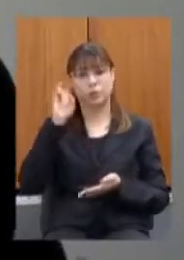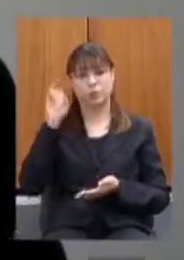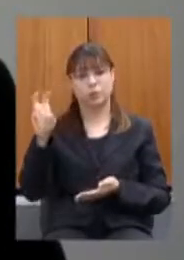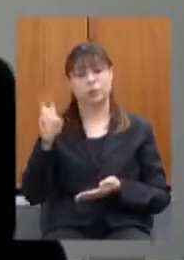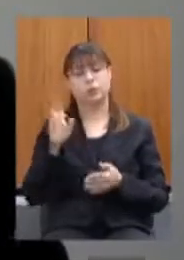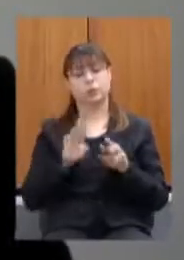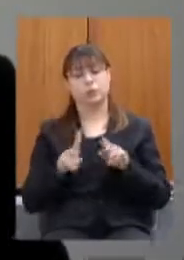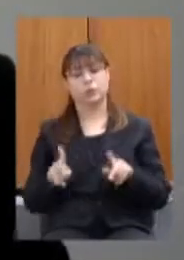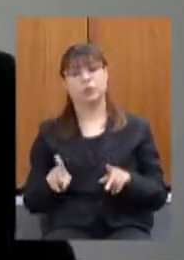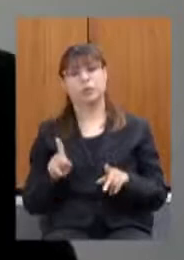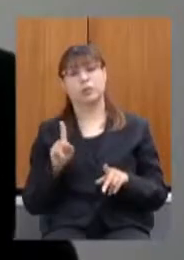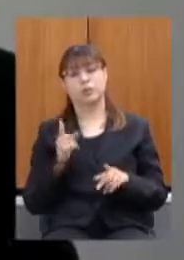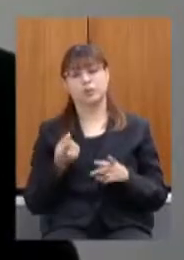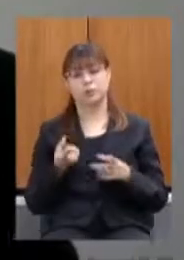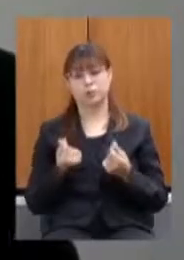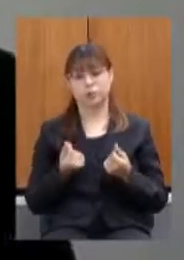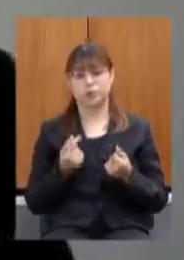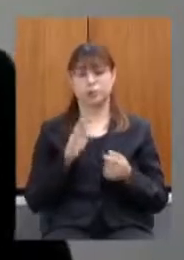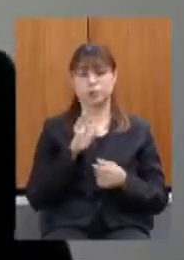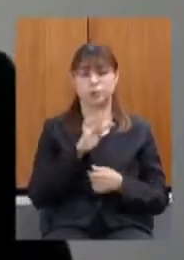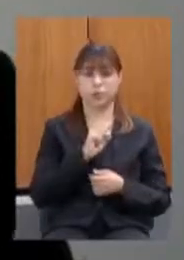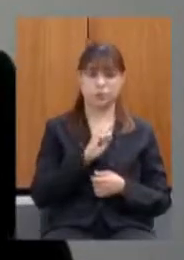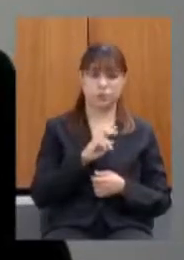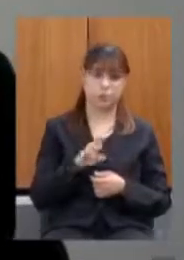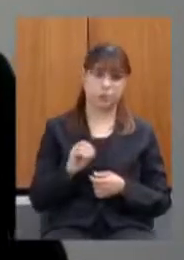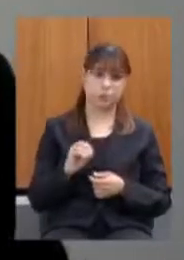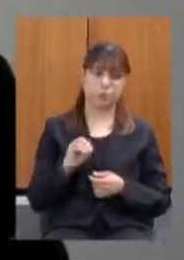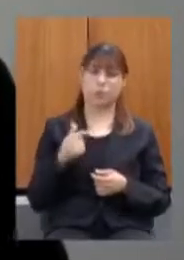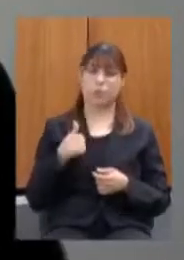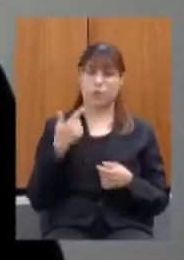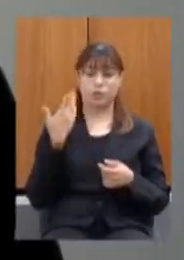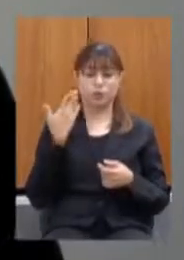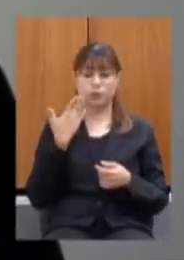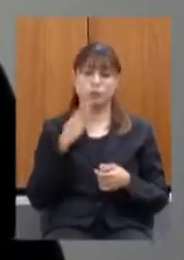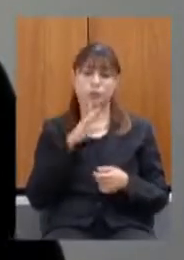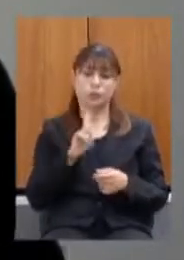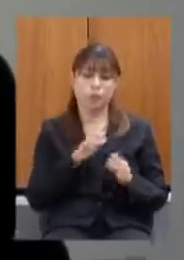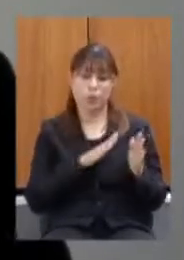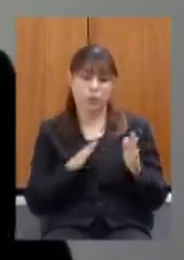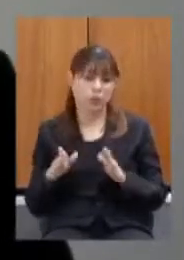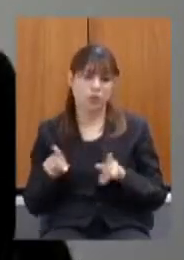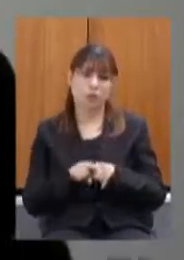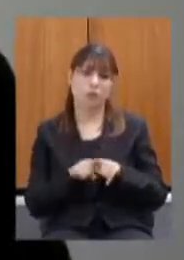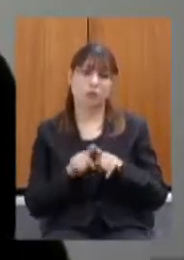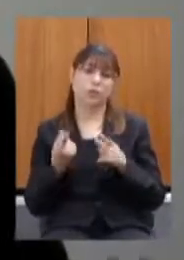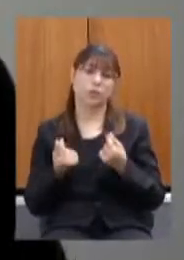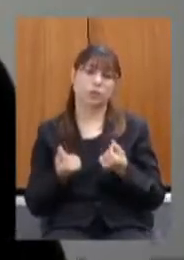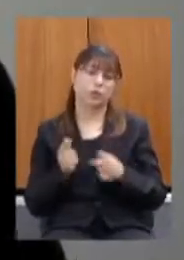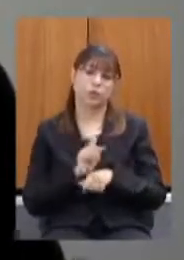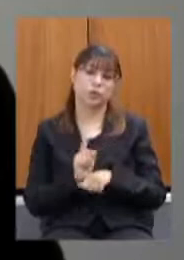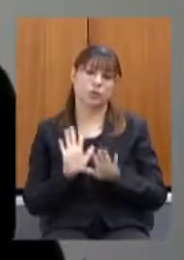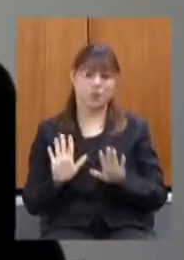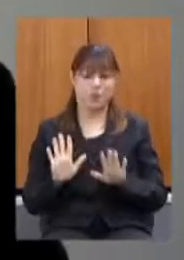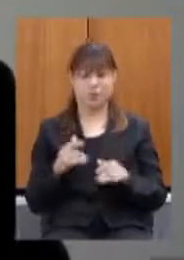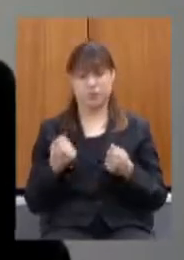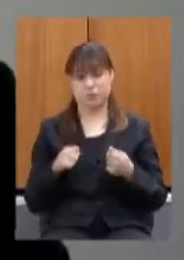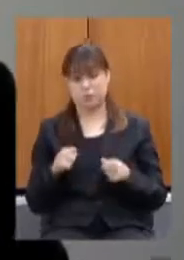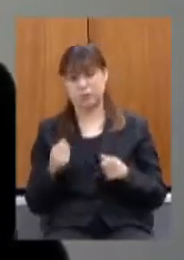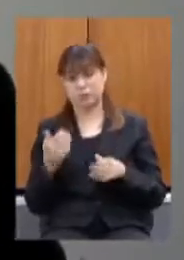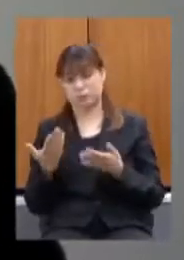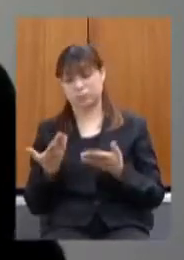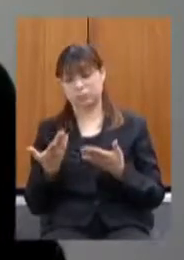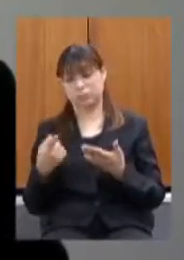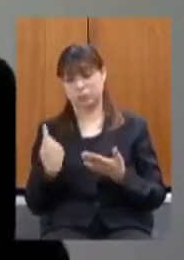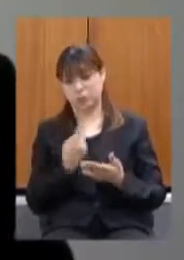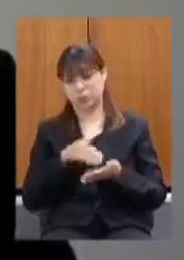tesouro então eu não tenho a gestão nem financeira nem no processo mas enfim de qualquer maneira aqui o que precisar contar com a secretaria de